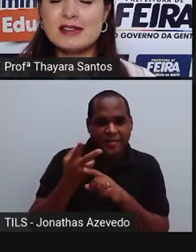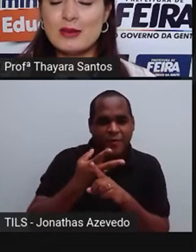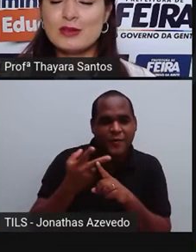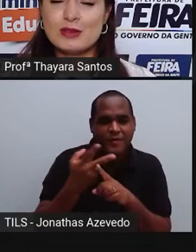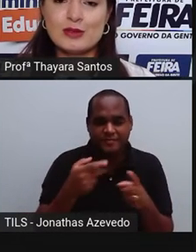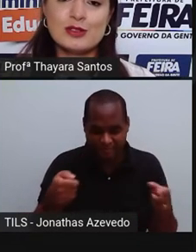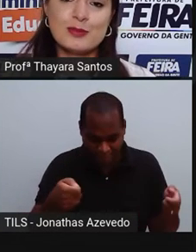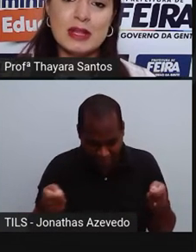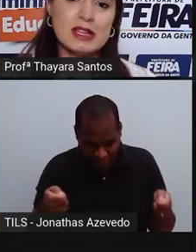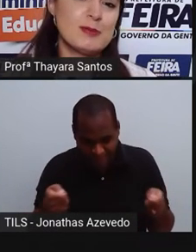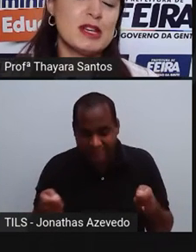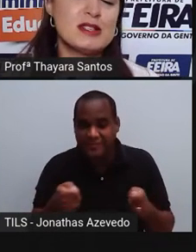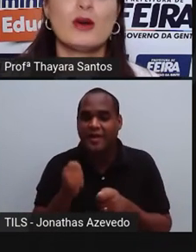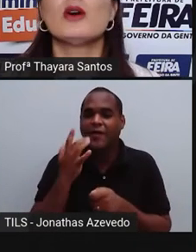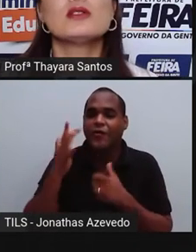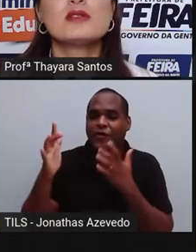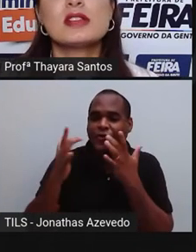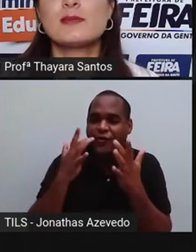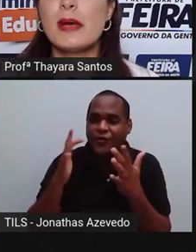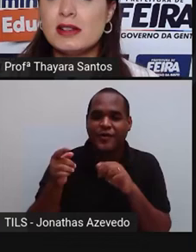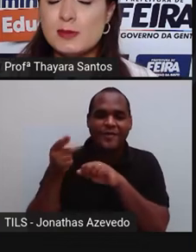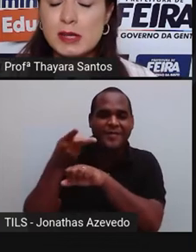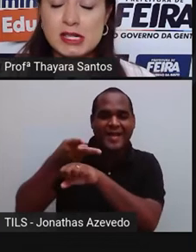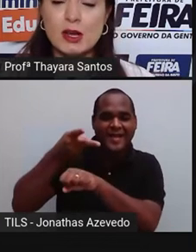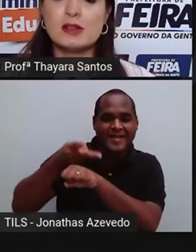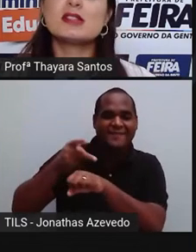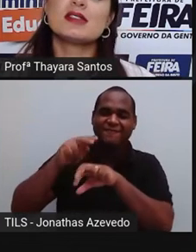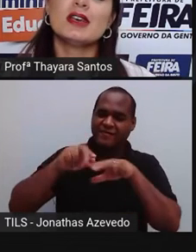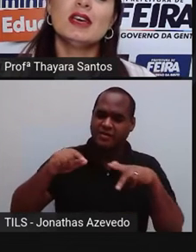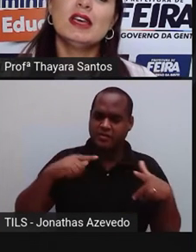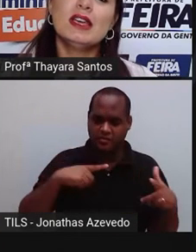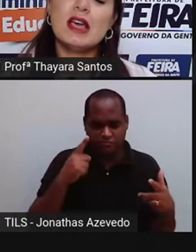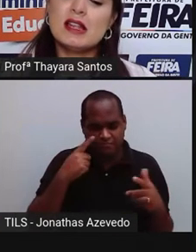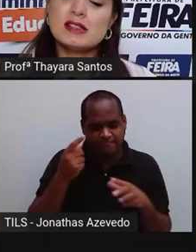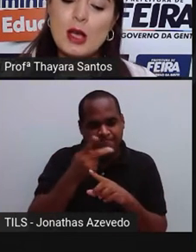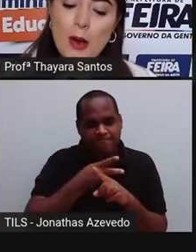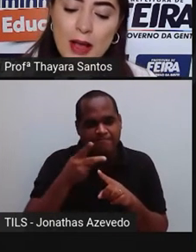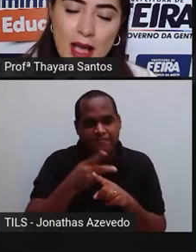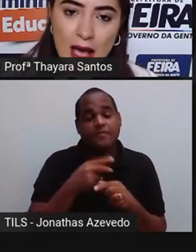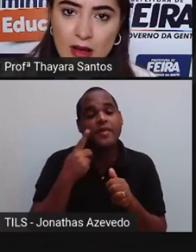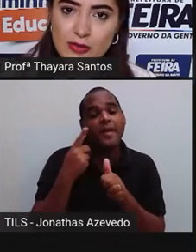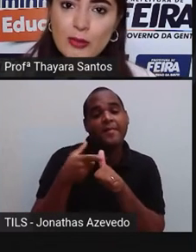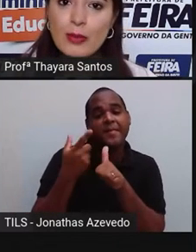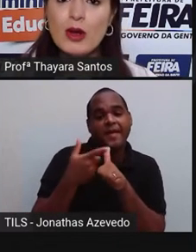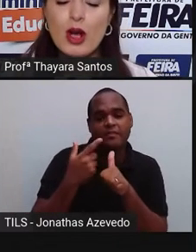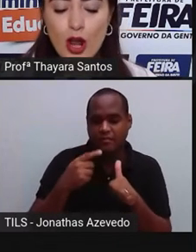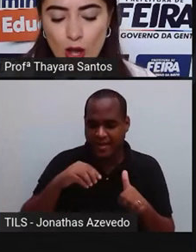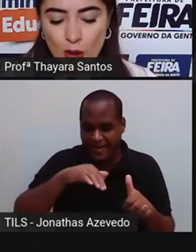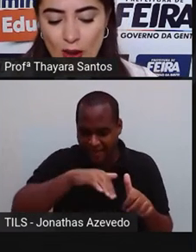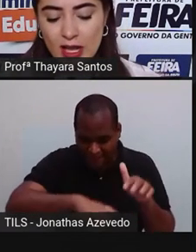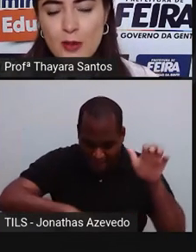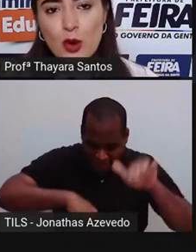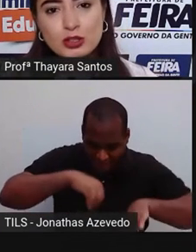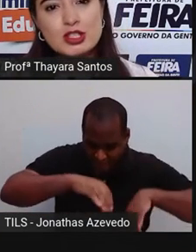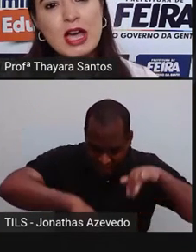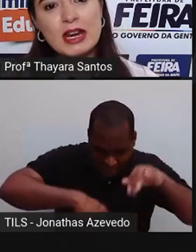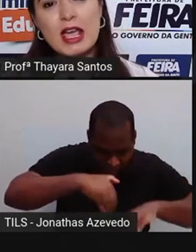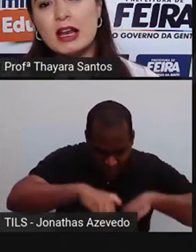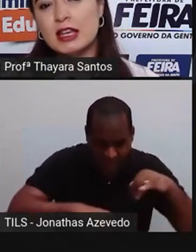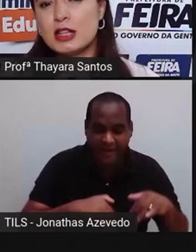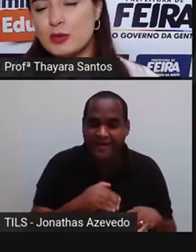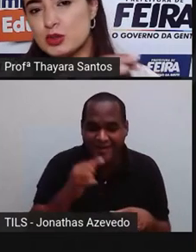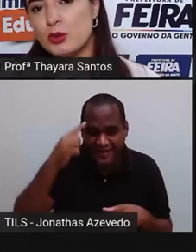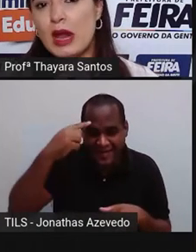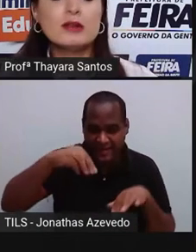metais, né? Os metais preciosos, as pedras preciosas, e eles cavam, colocam aquele monte de